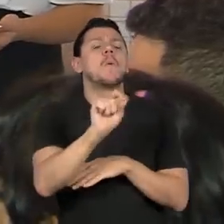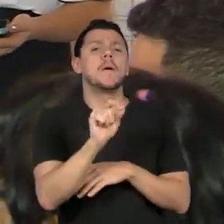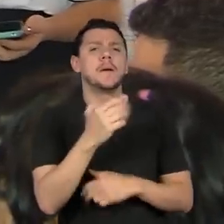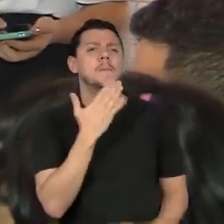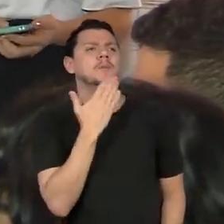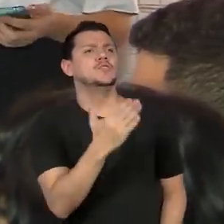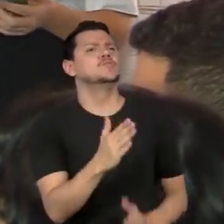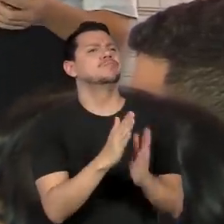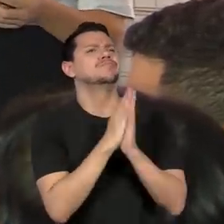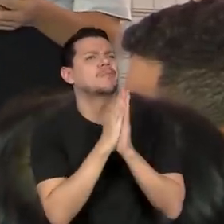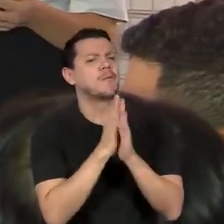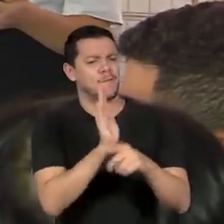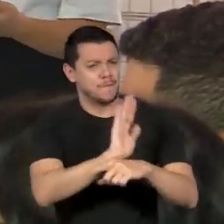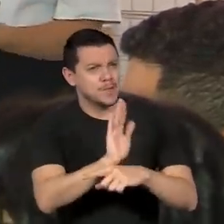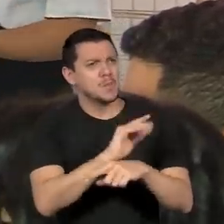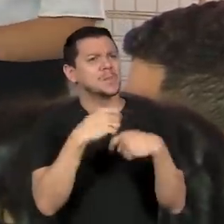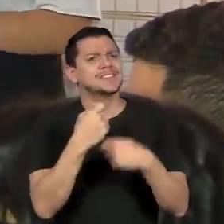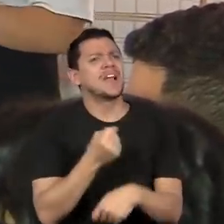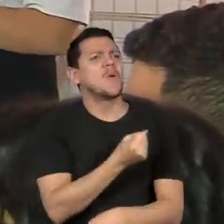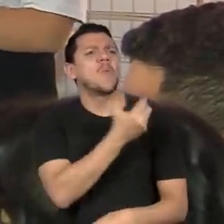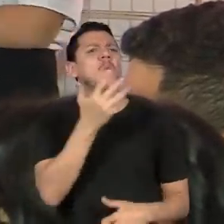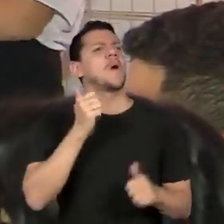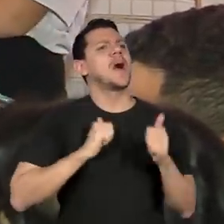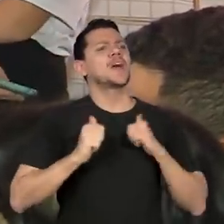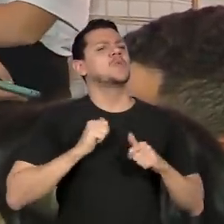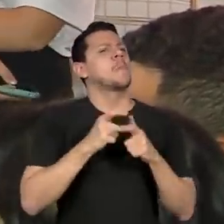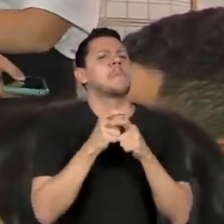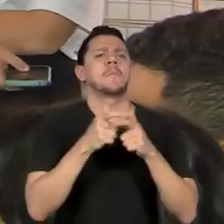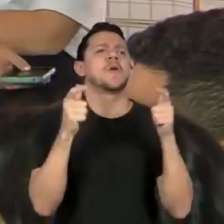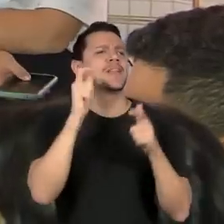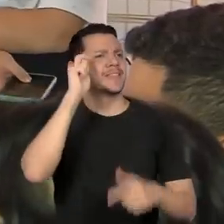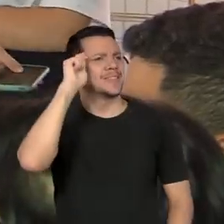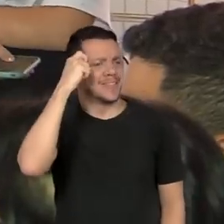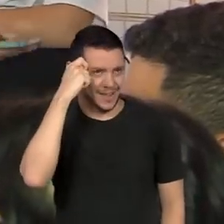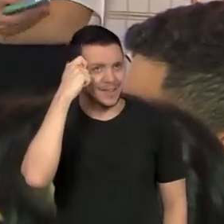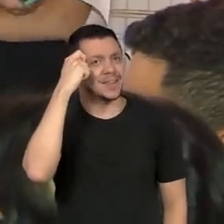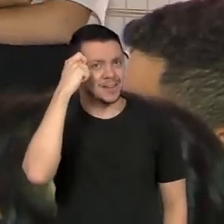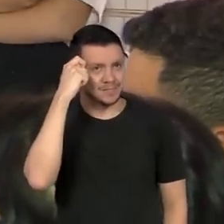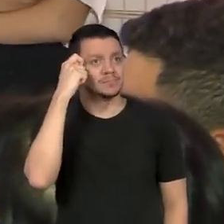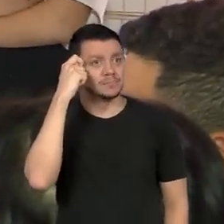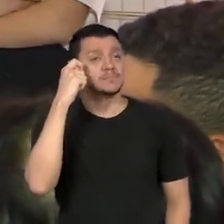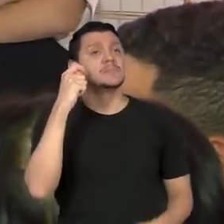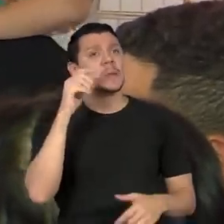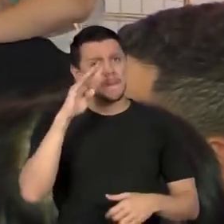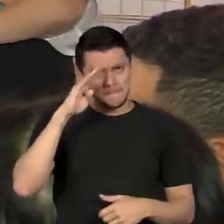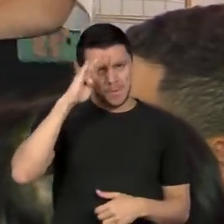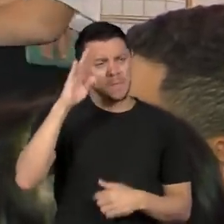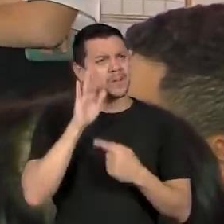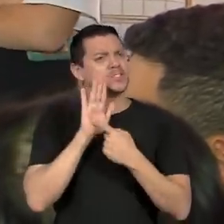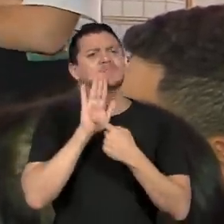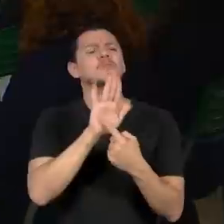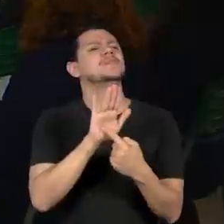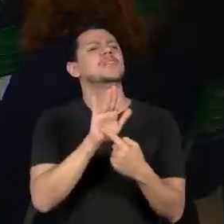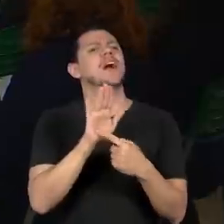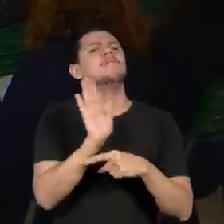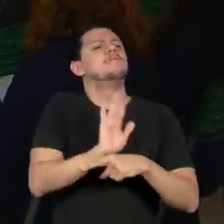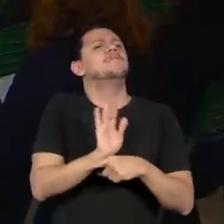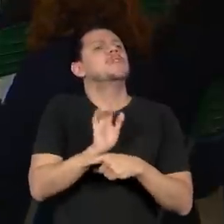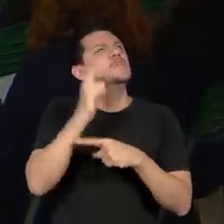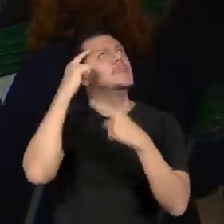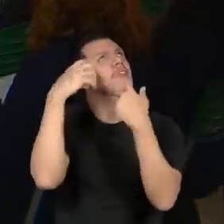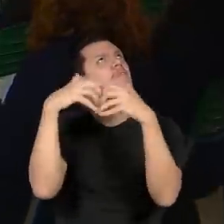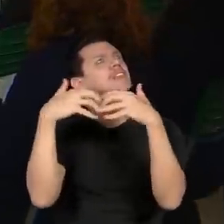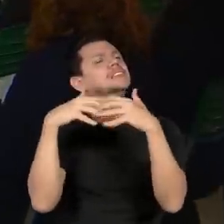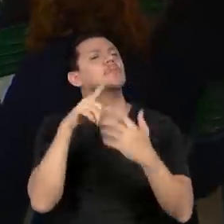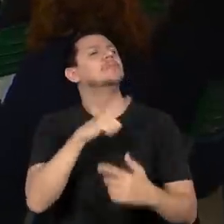que na produção do filme fosse maioritariamente pessoas negras, principalmente para trazer toda aquela reflexão do filme. E entre